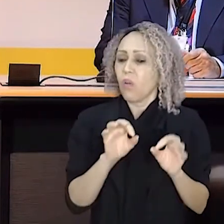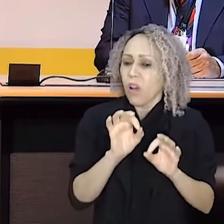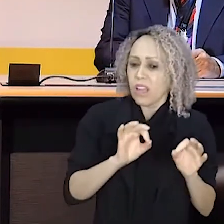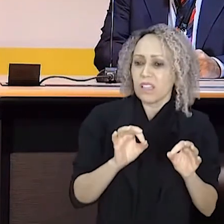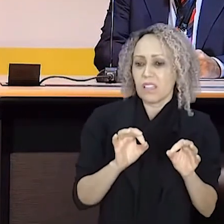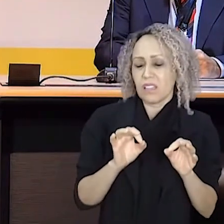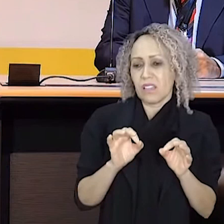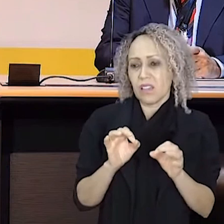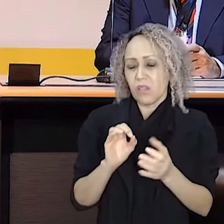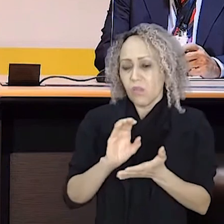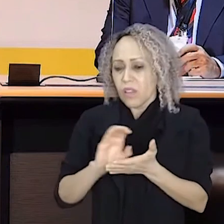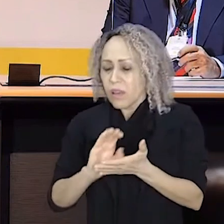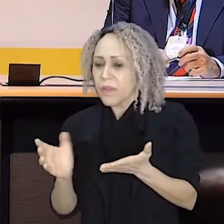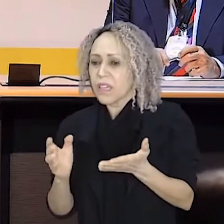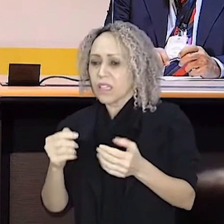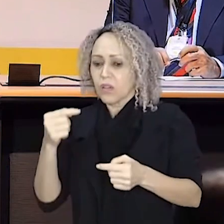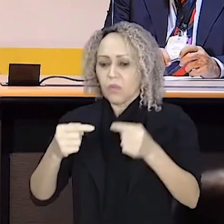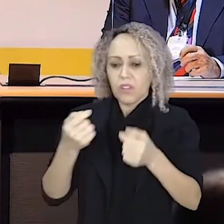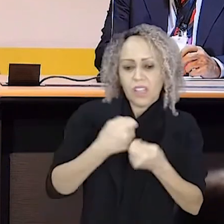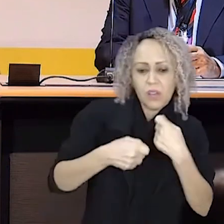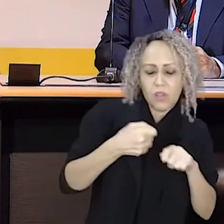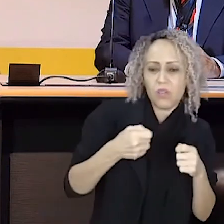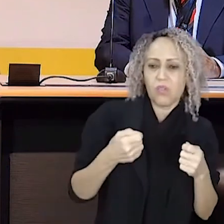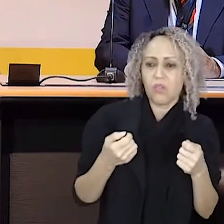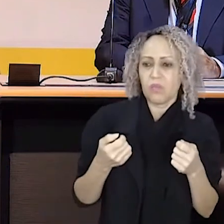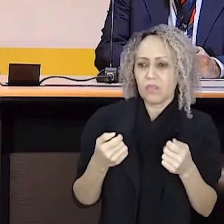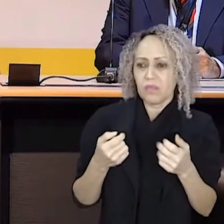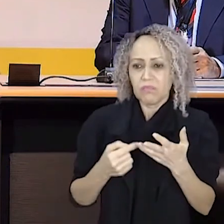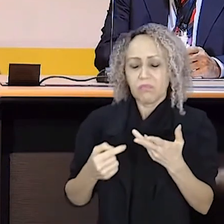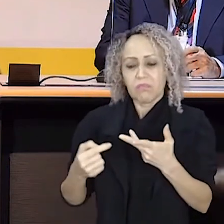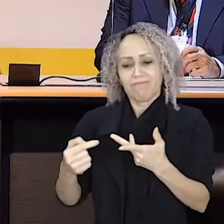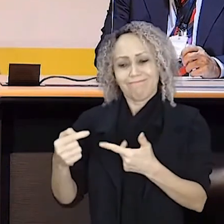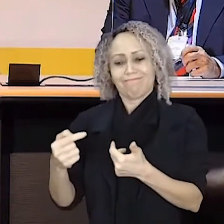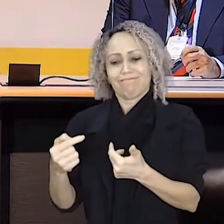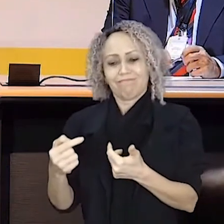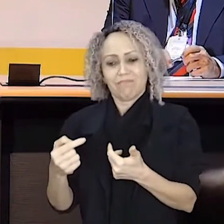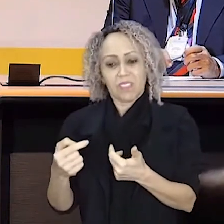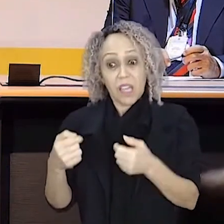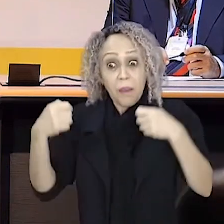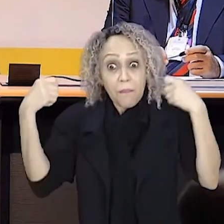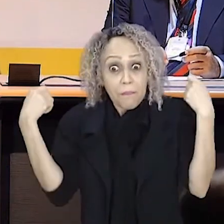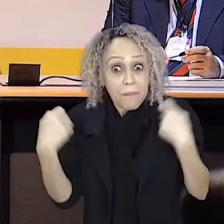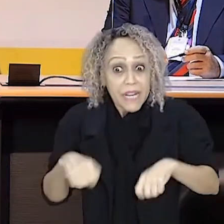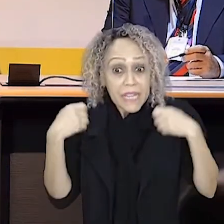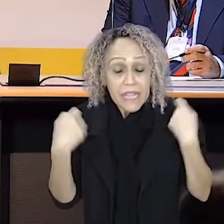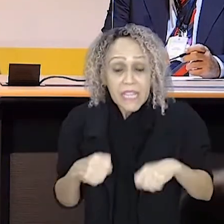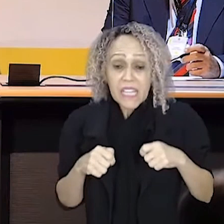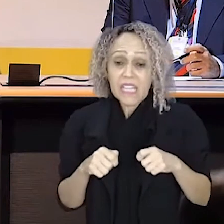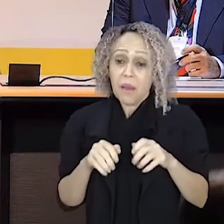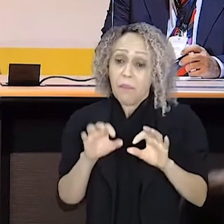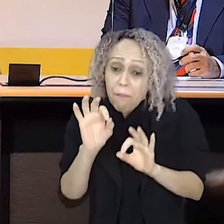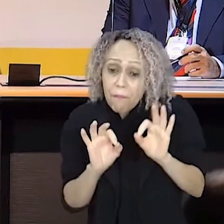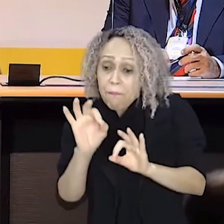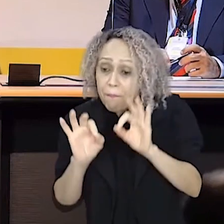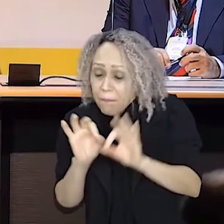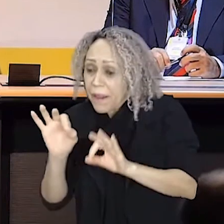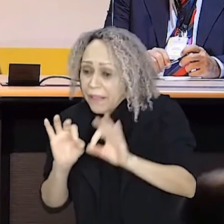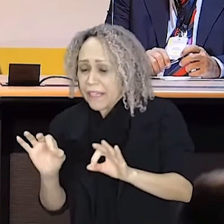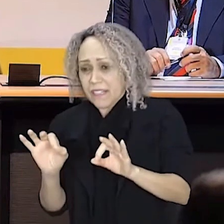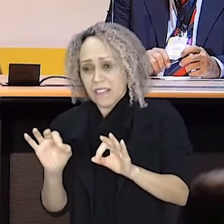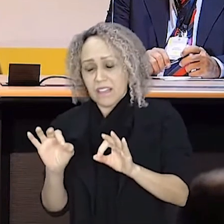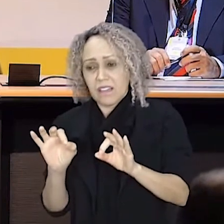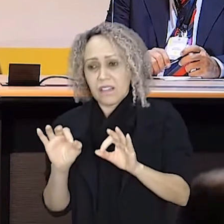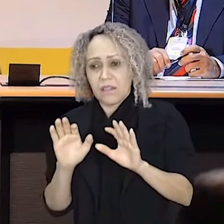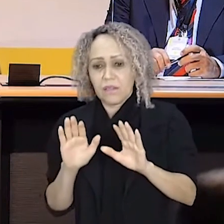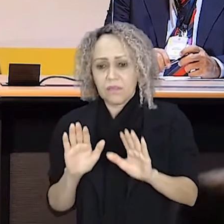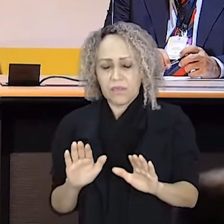econômica. Segundo, o país precisa de planejamento, para não acontecer esse casuísmo que nós estamos vivendo. Quer dizer, você